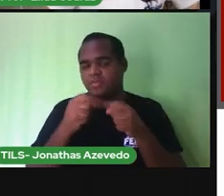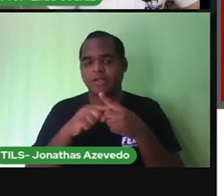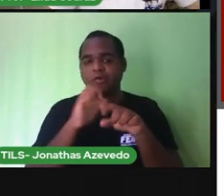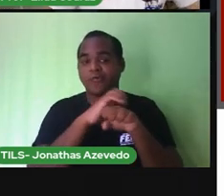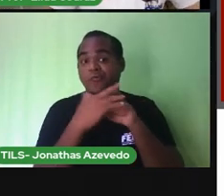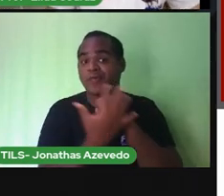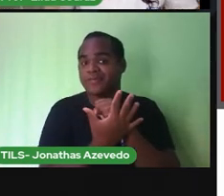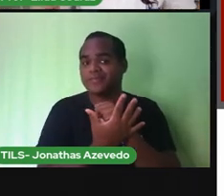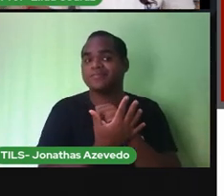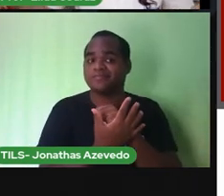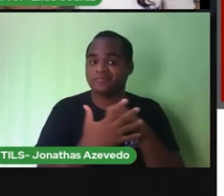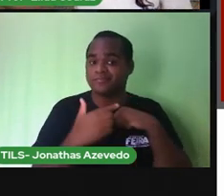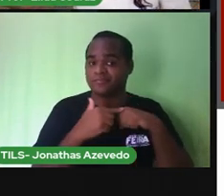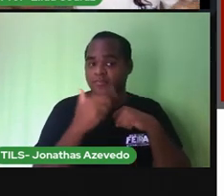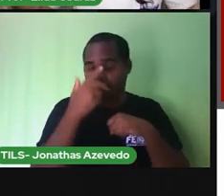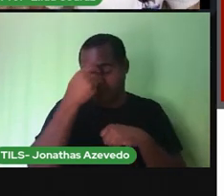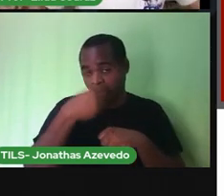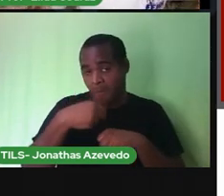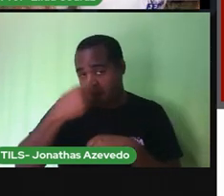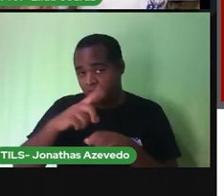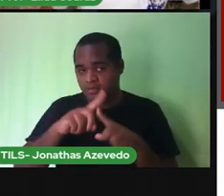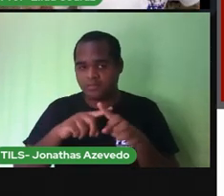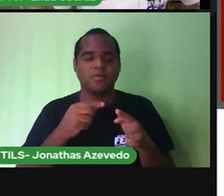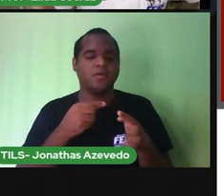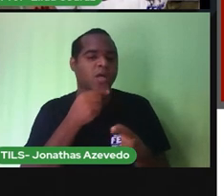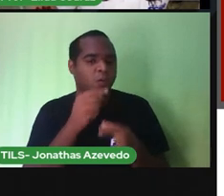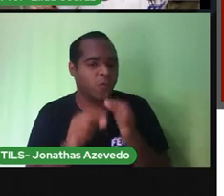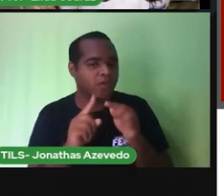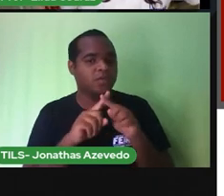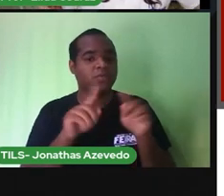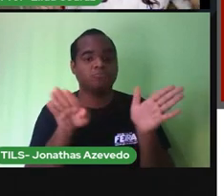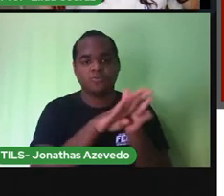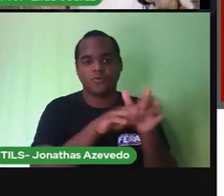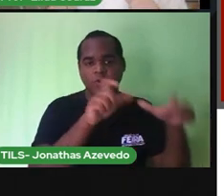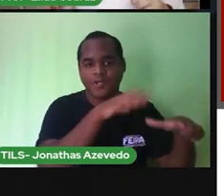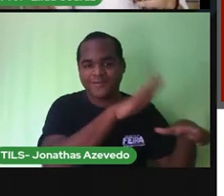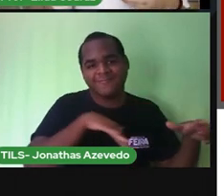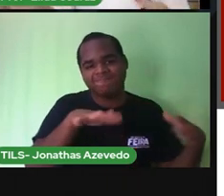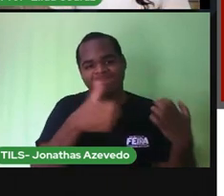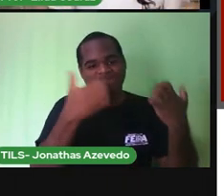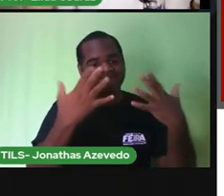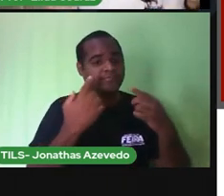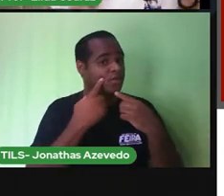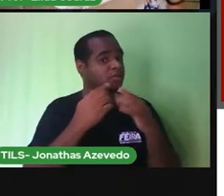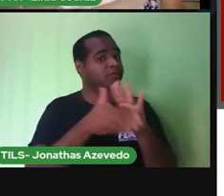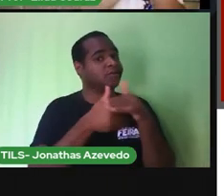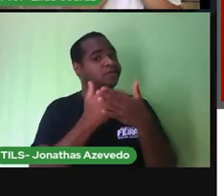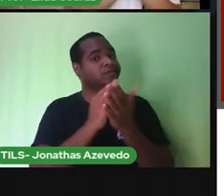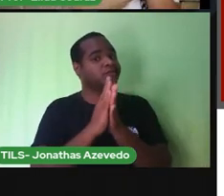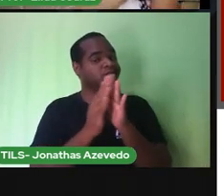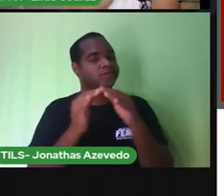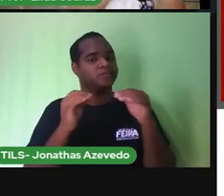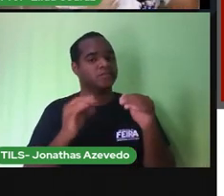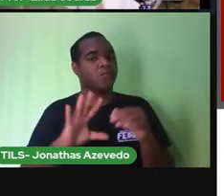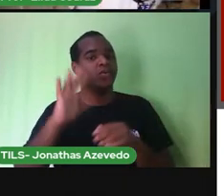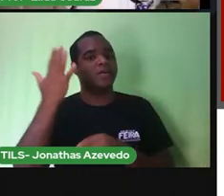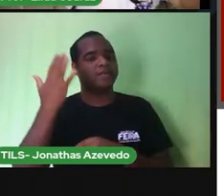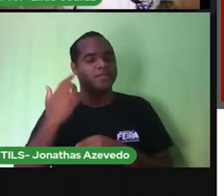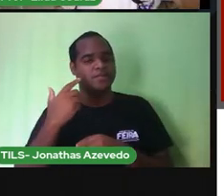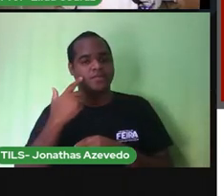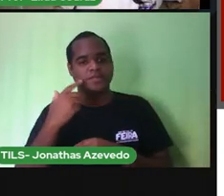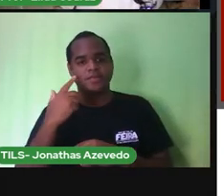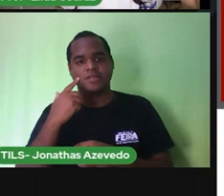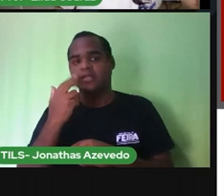as pessoas espirram tosse chegou lá no lugar você põe a mãozinha pega de repente você está lá com a mãozinha